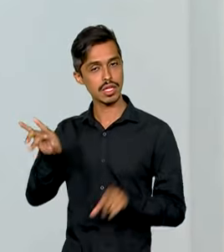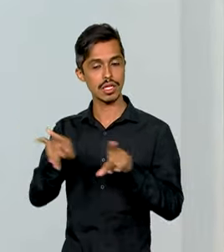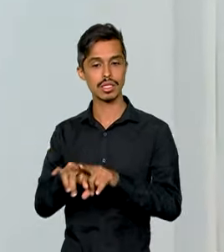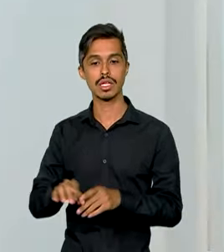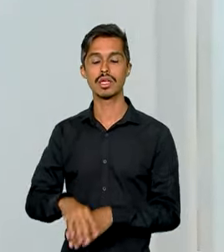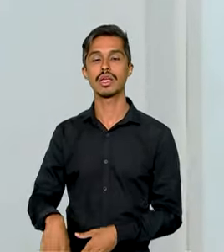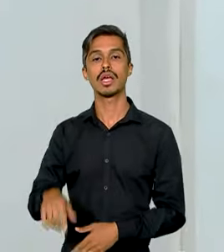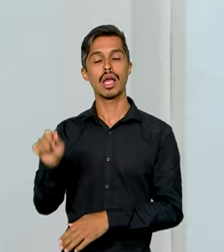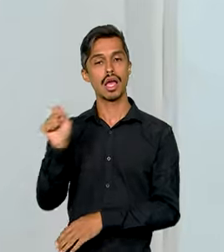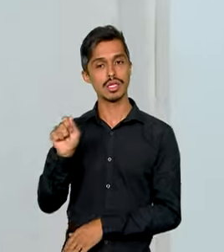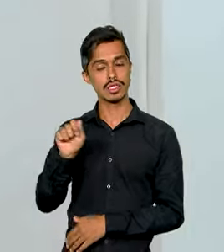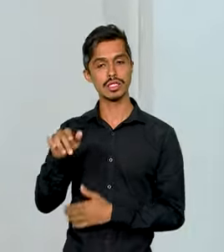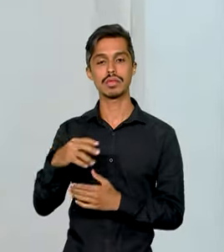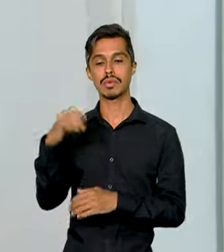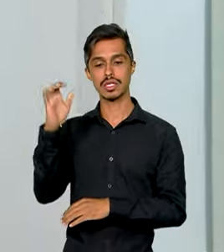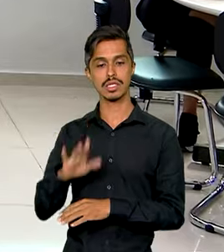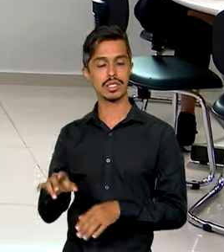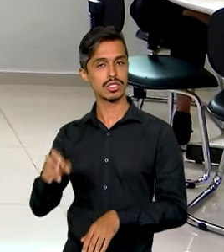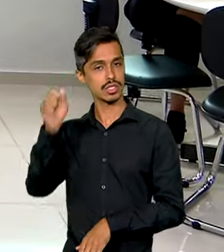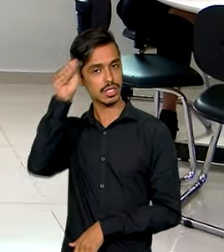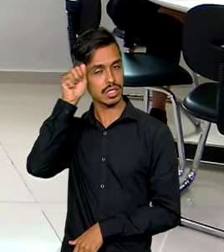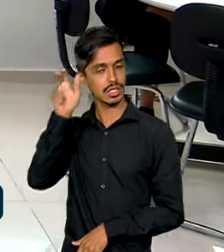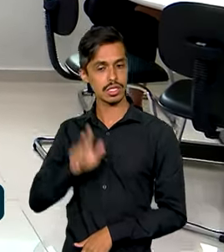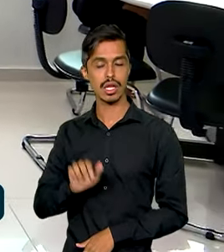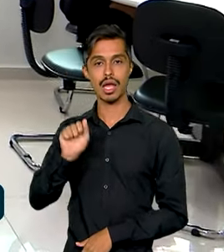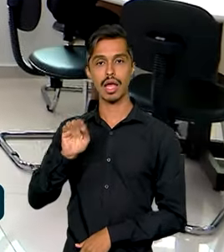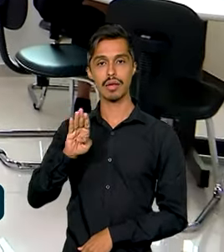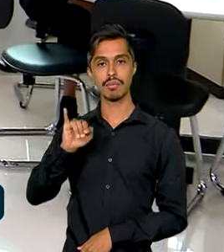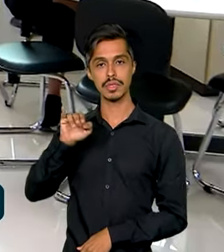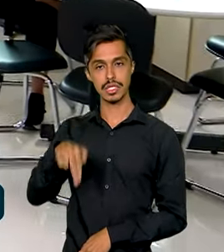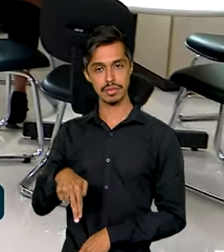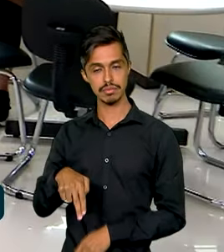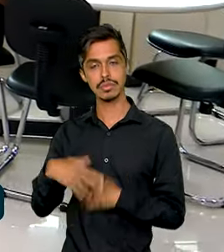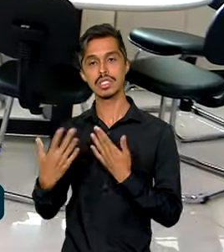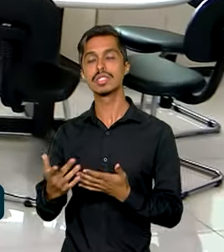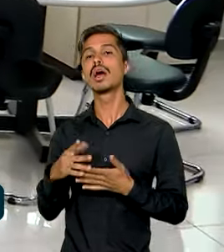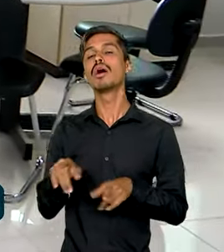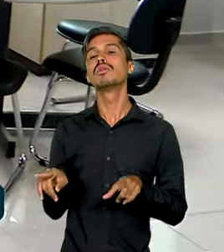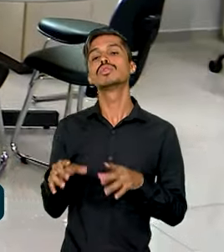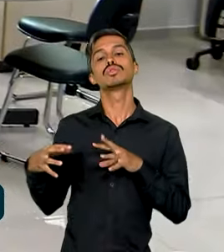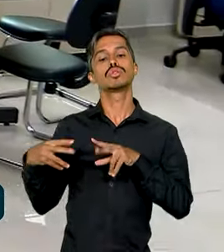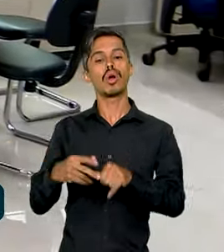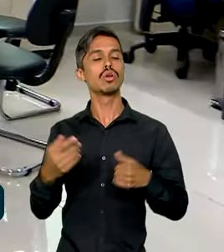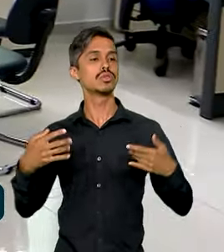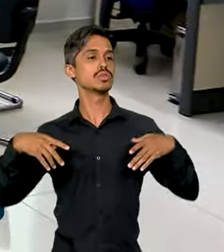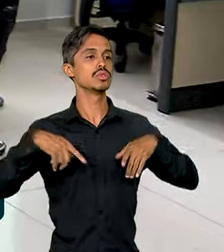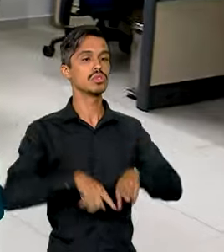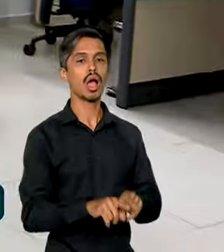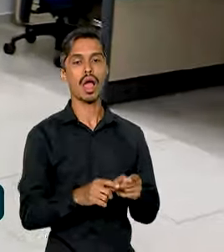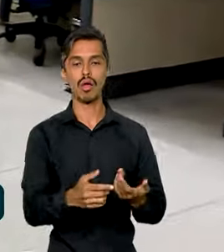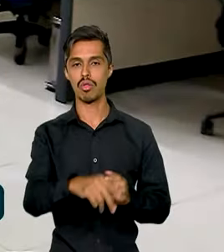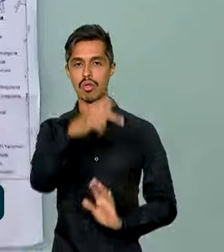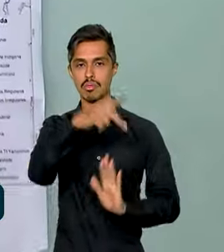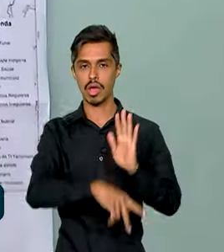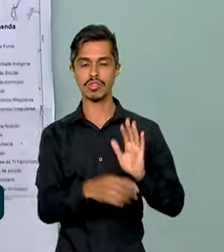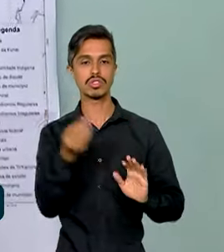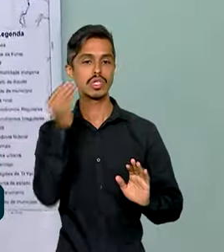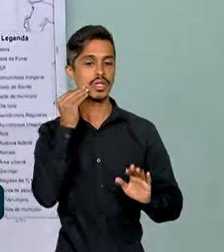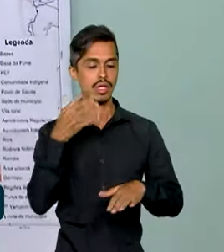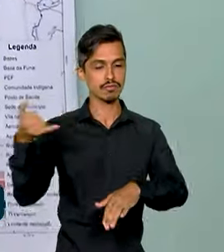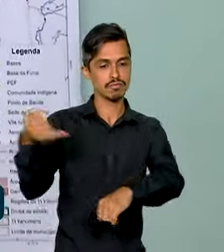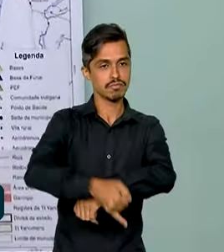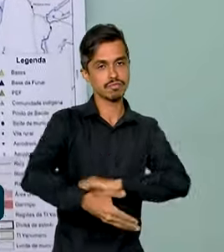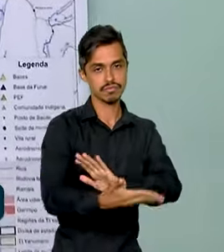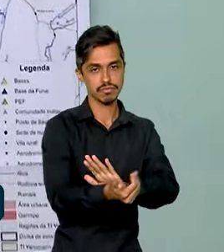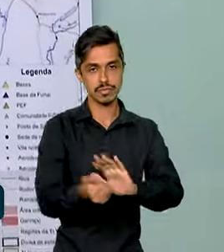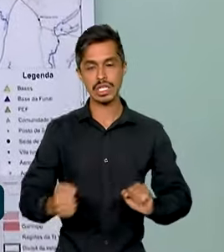Brasileira de Inteligência. Todos vão atuar de forma integrada na execução do plano de desintrusão e